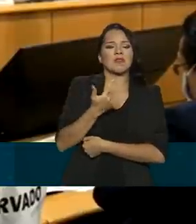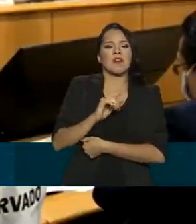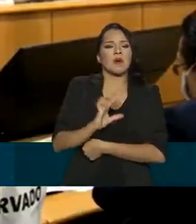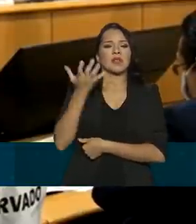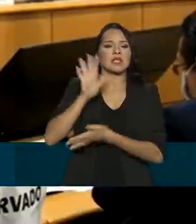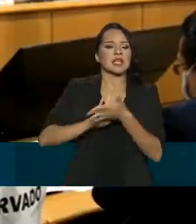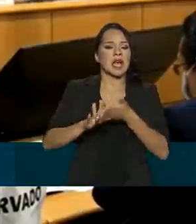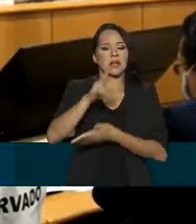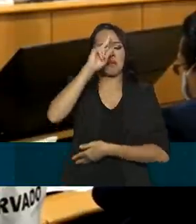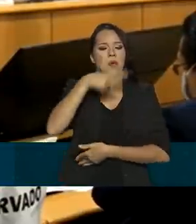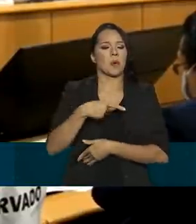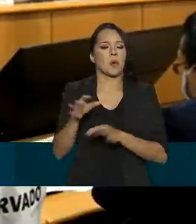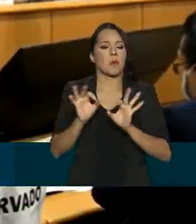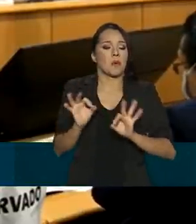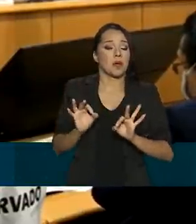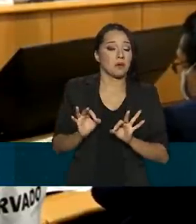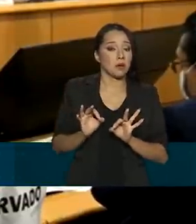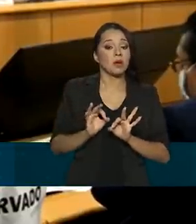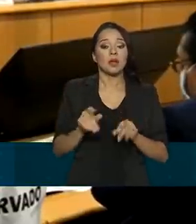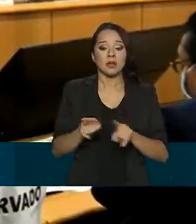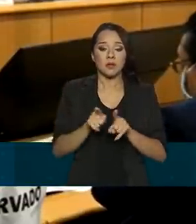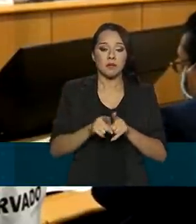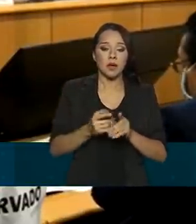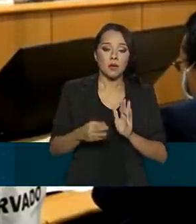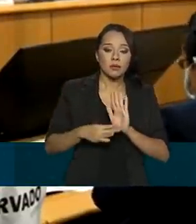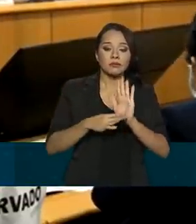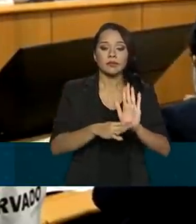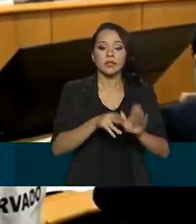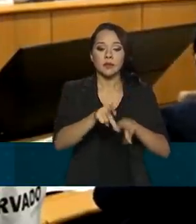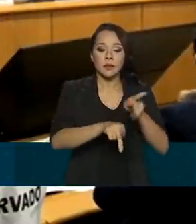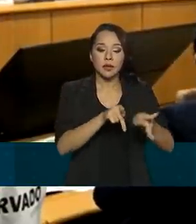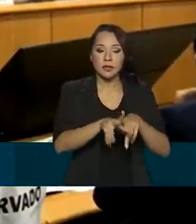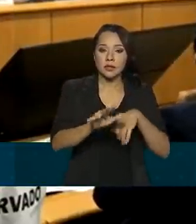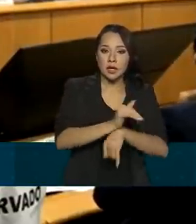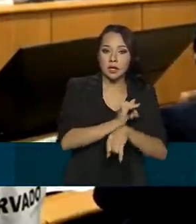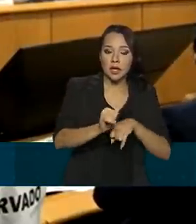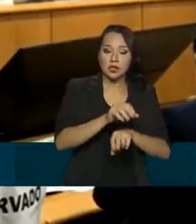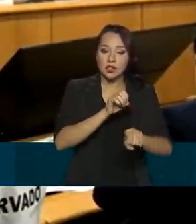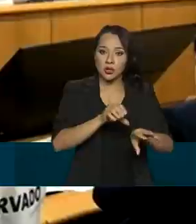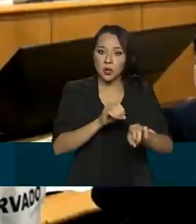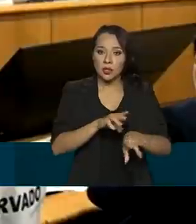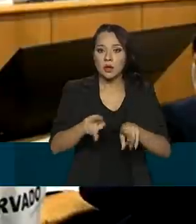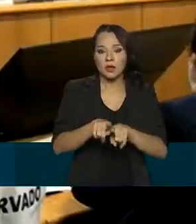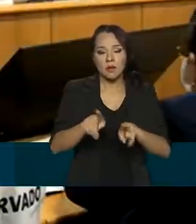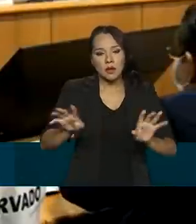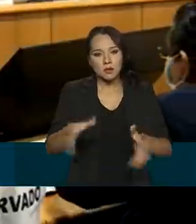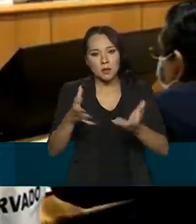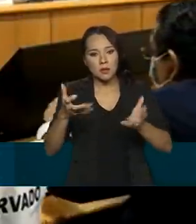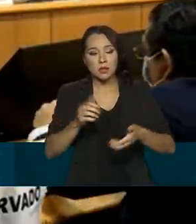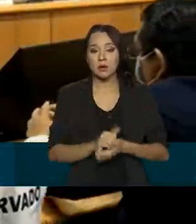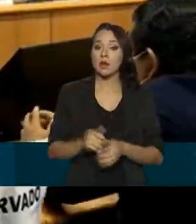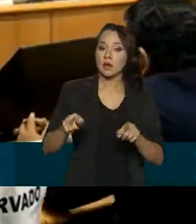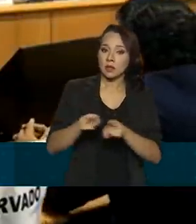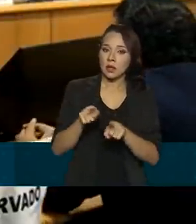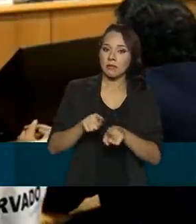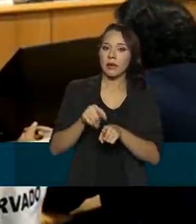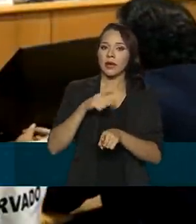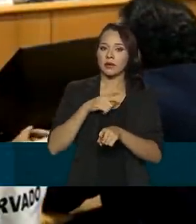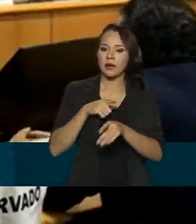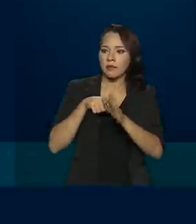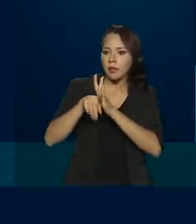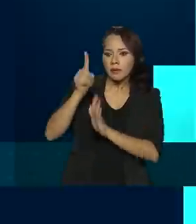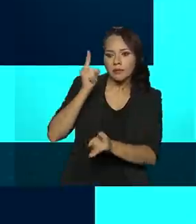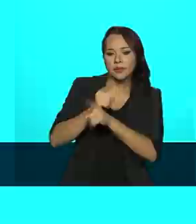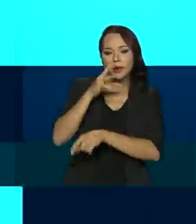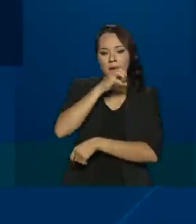acontecer, e atingir essa população tanto nas ações de educação e promoção, como também ao diagnóstico